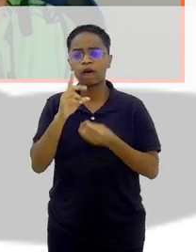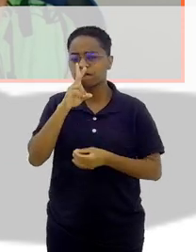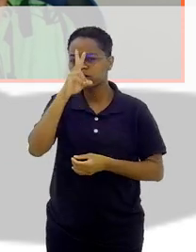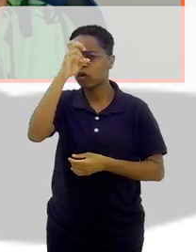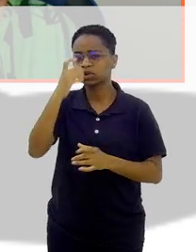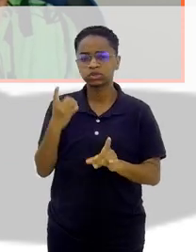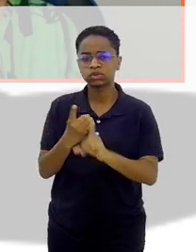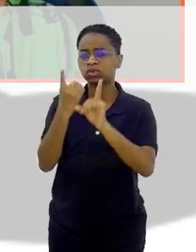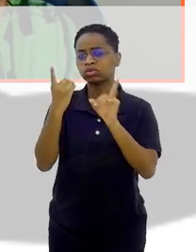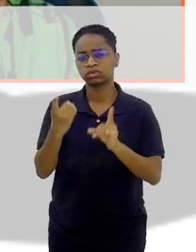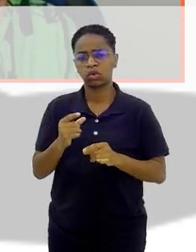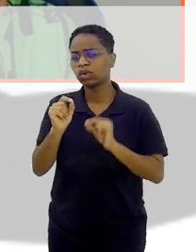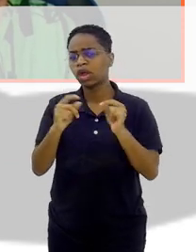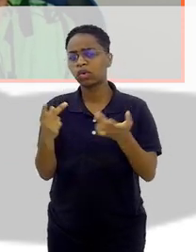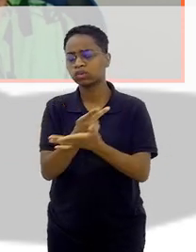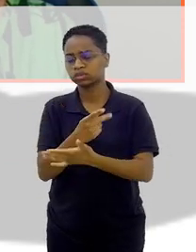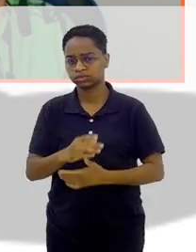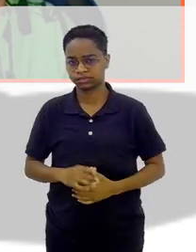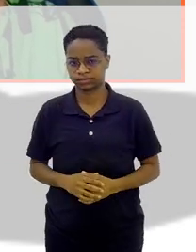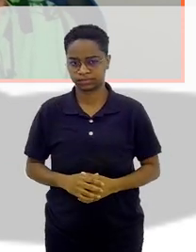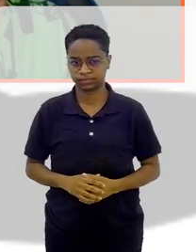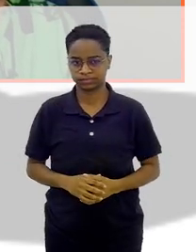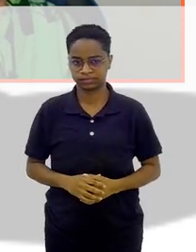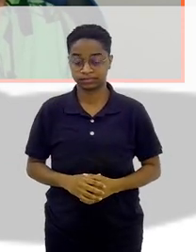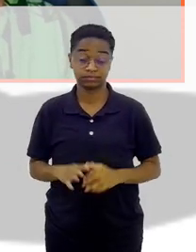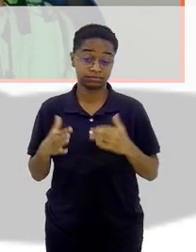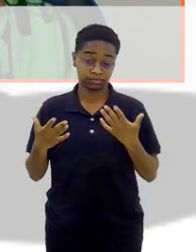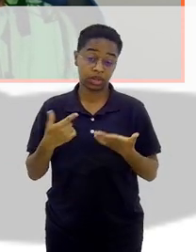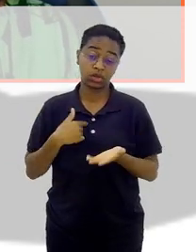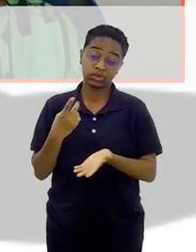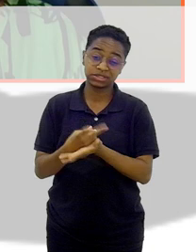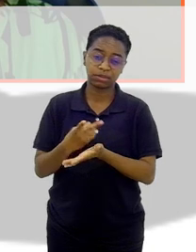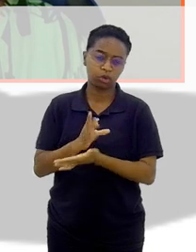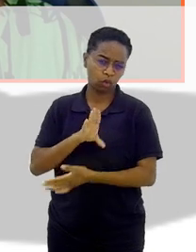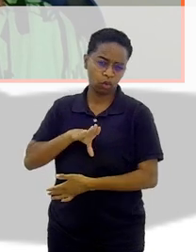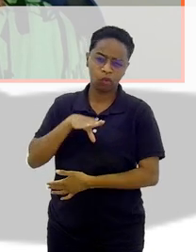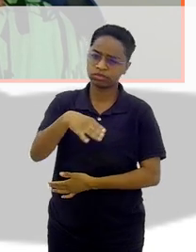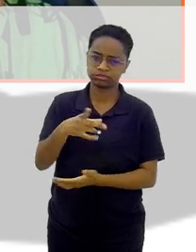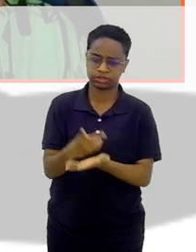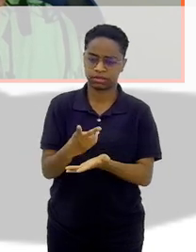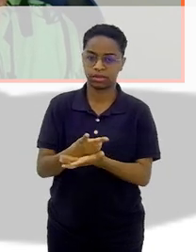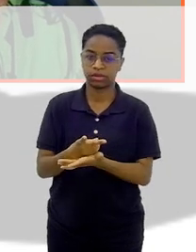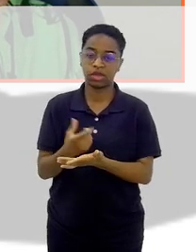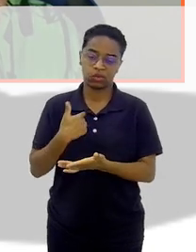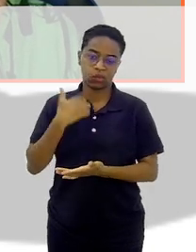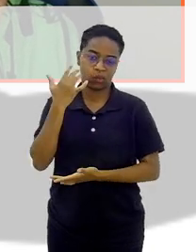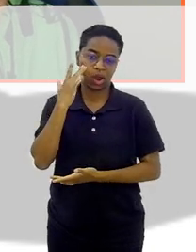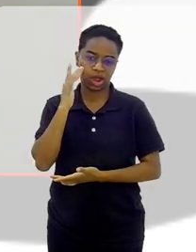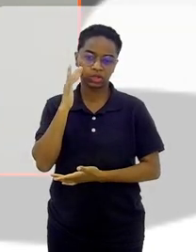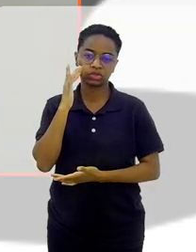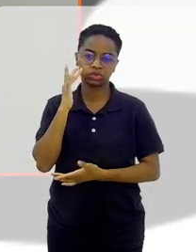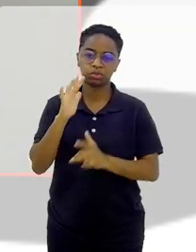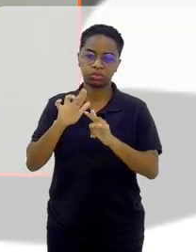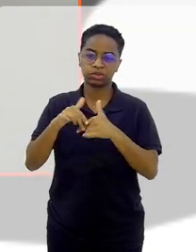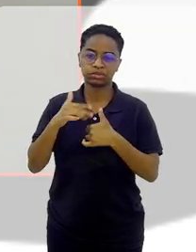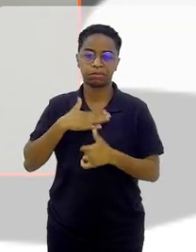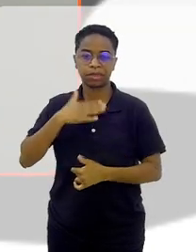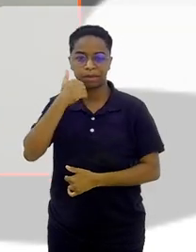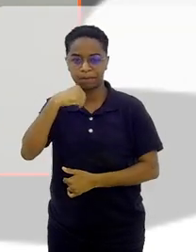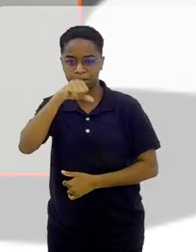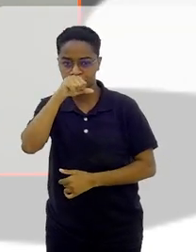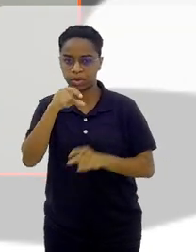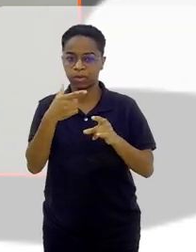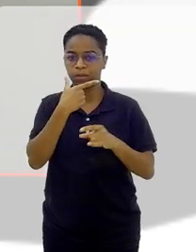Sônia, o que é que houve? É, eu sempre fui muito corajosa. Acho que eu trago isso de mamãe, de